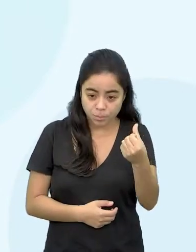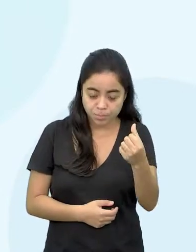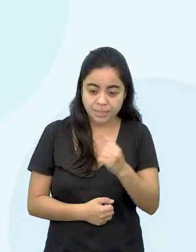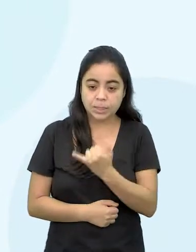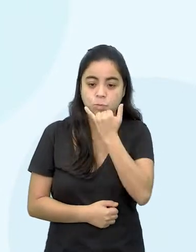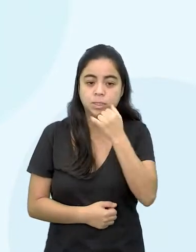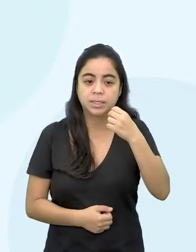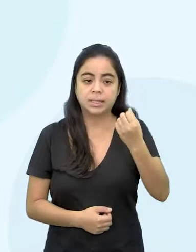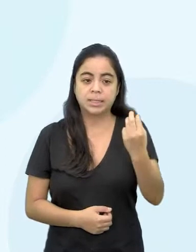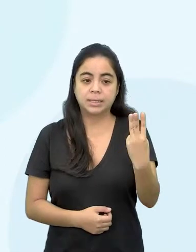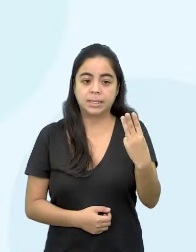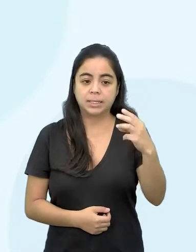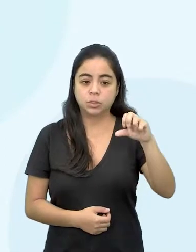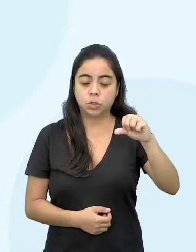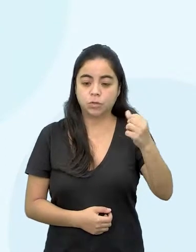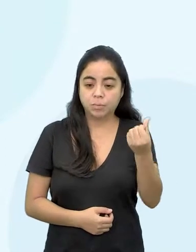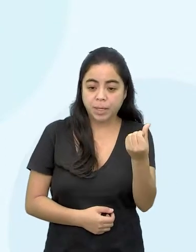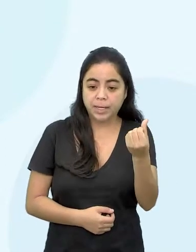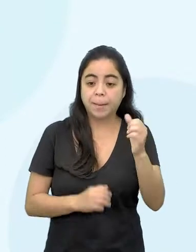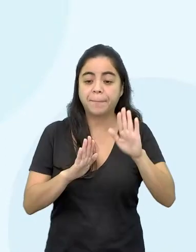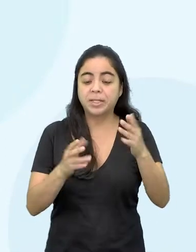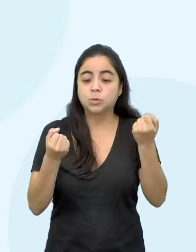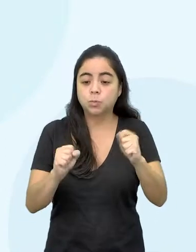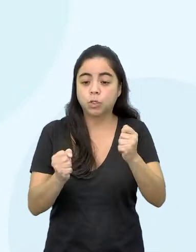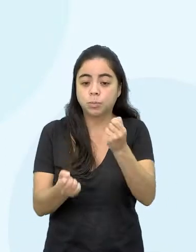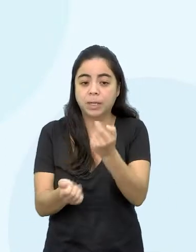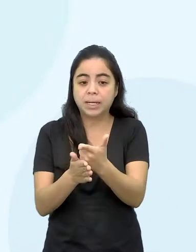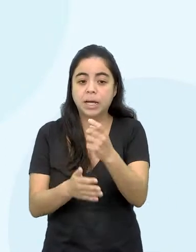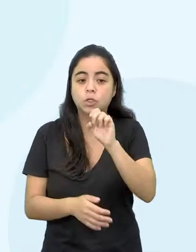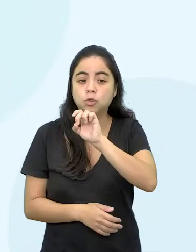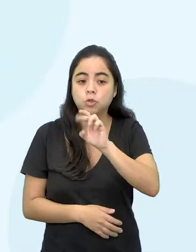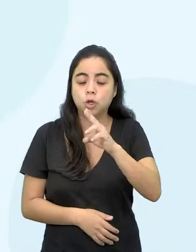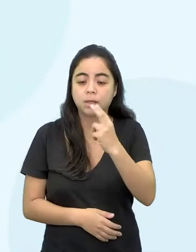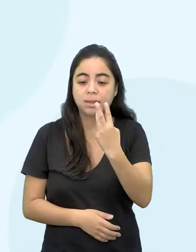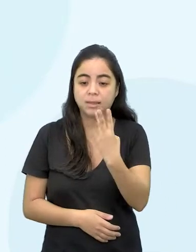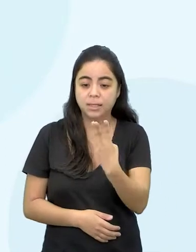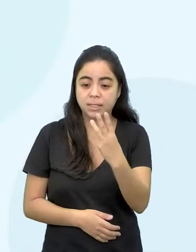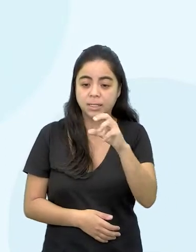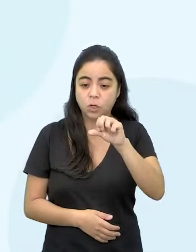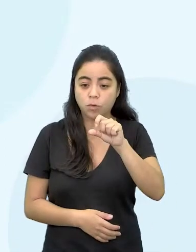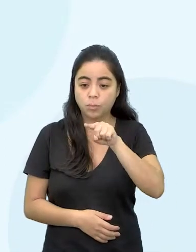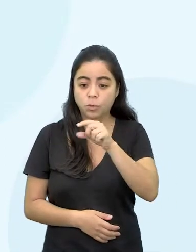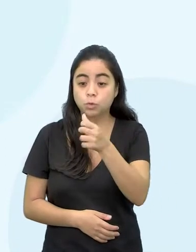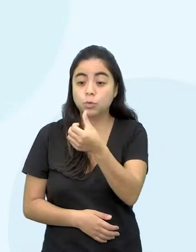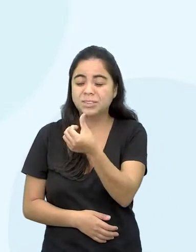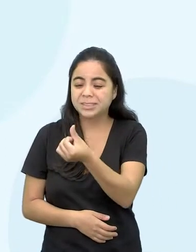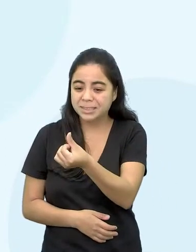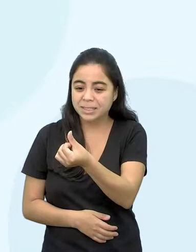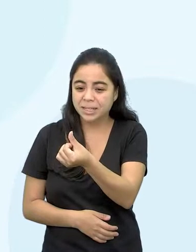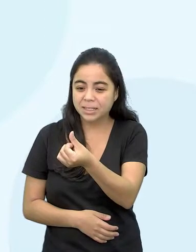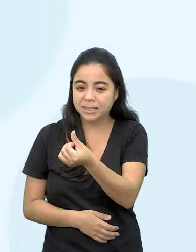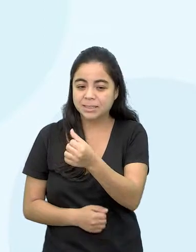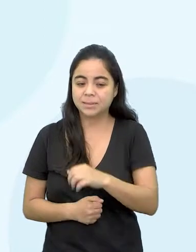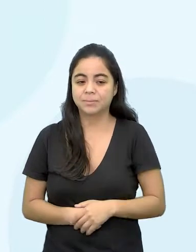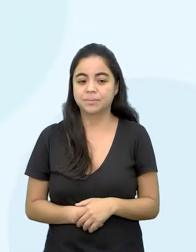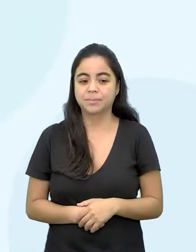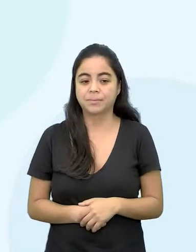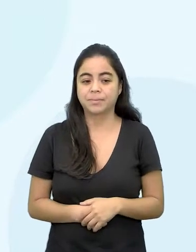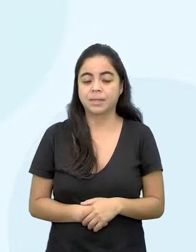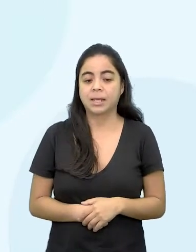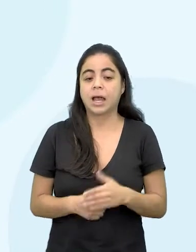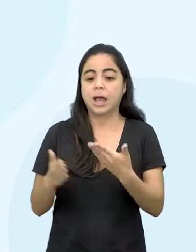pagar 39,60 de mínimo. Eu apresentei essa conta. Esse valor deve ser subtraído do